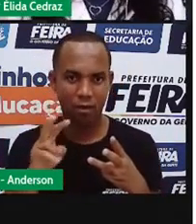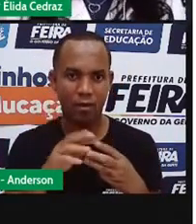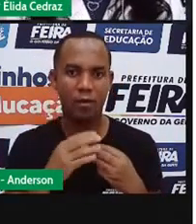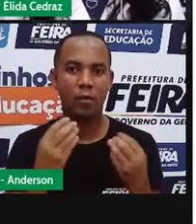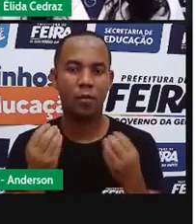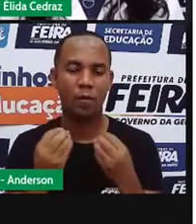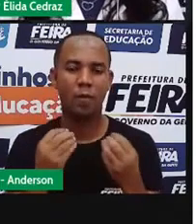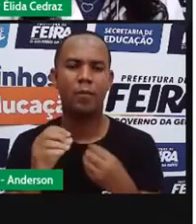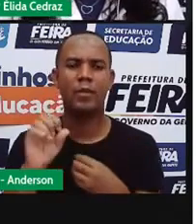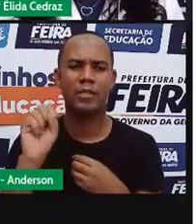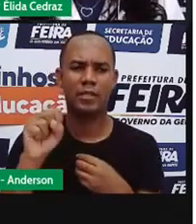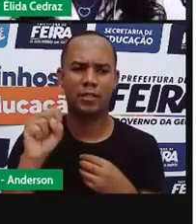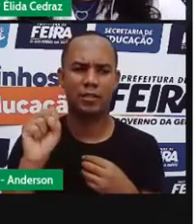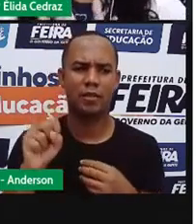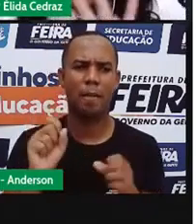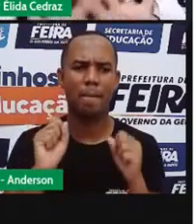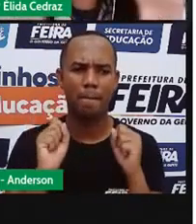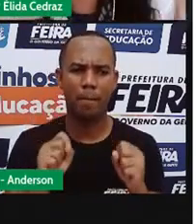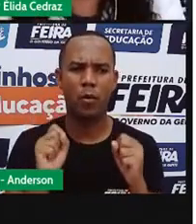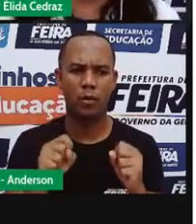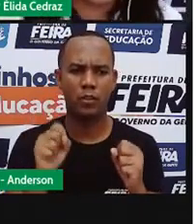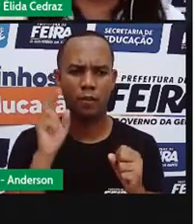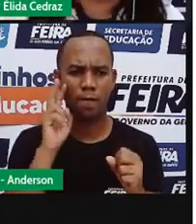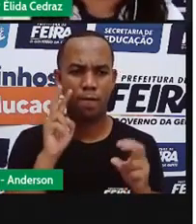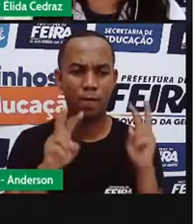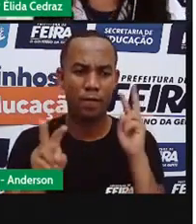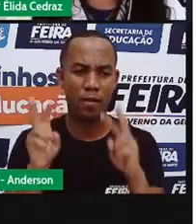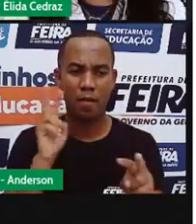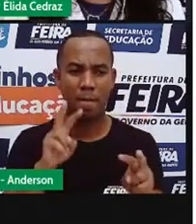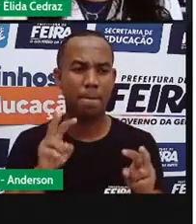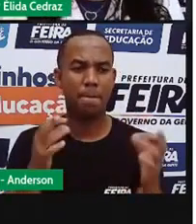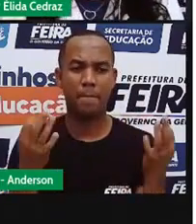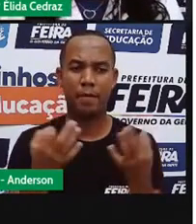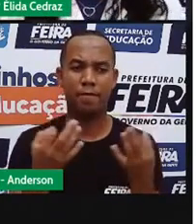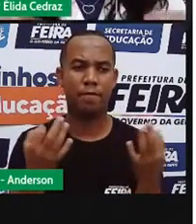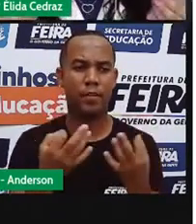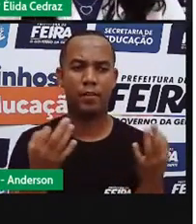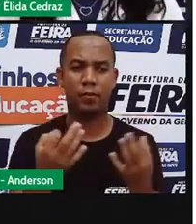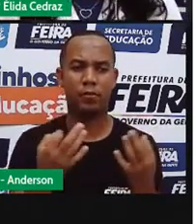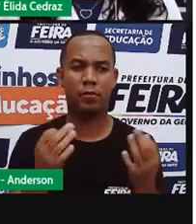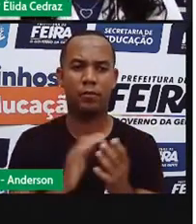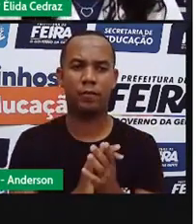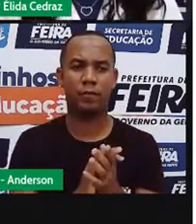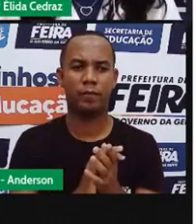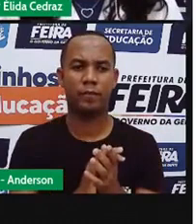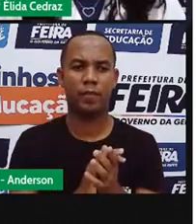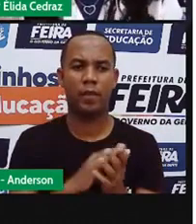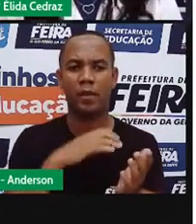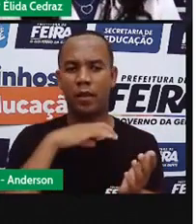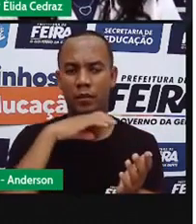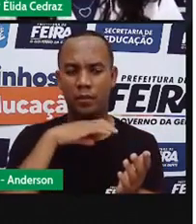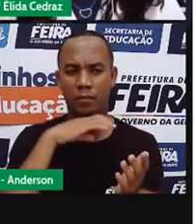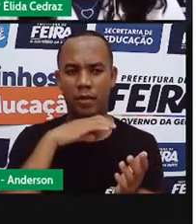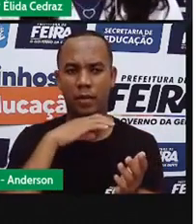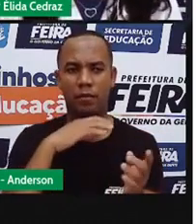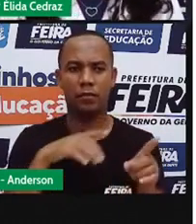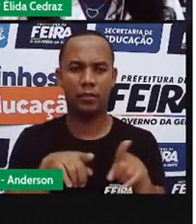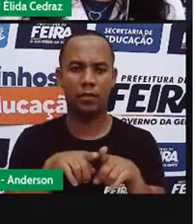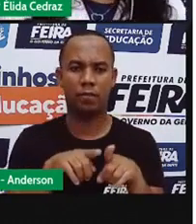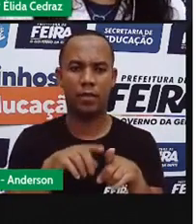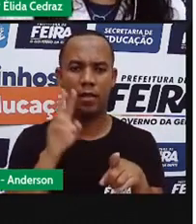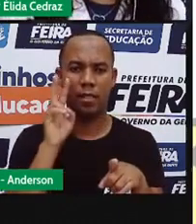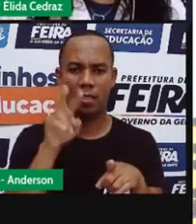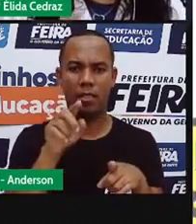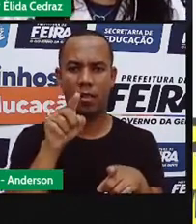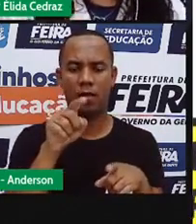Isso. Você pôde ver perfeitamente do jeito que estava o animalzinho? Vamos